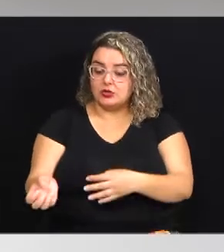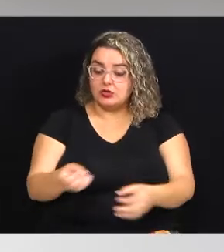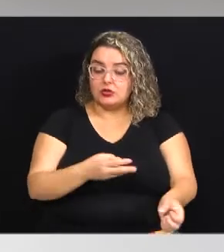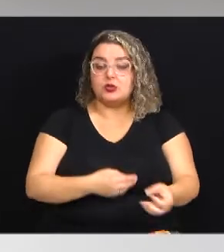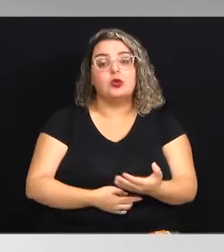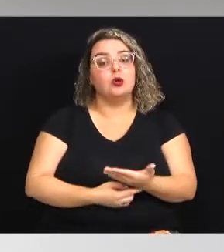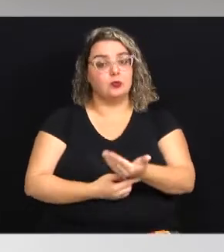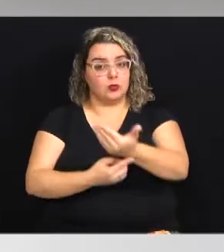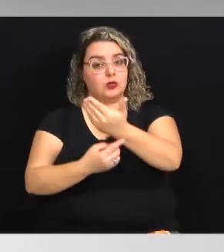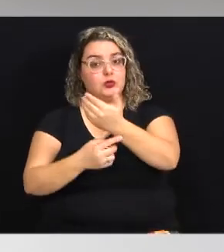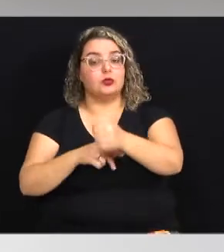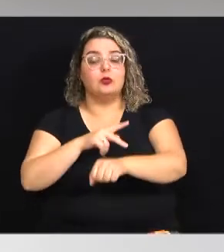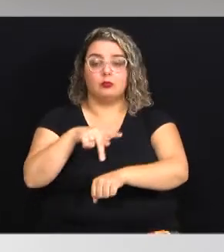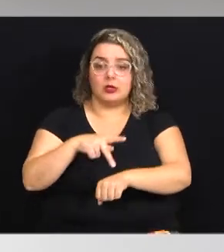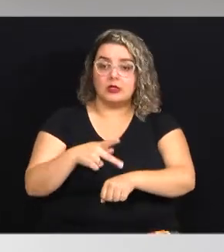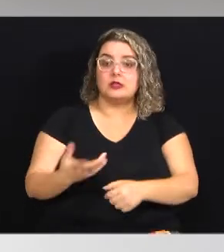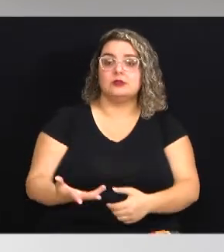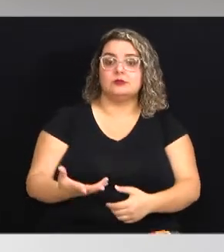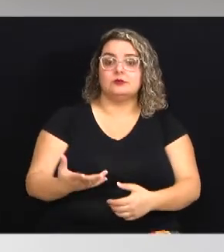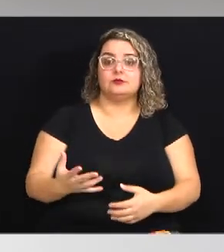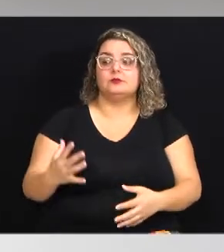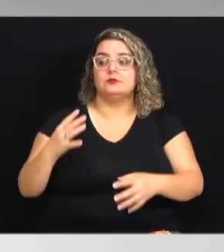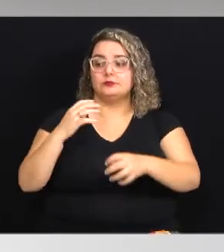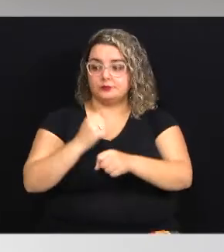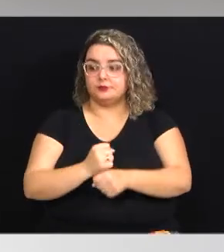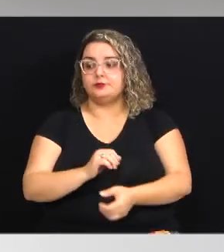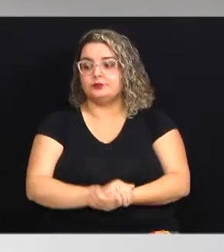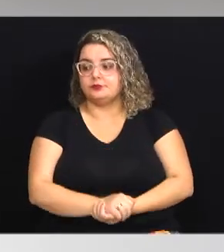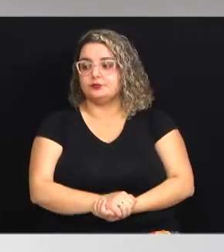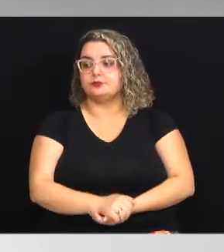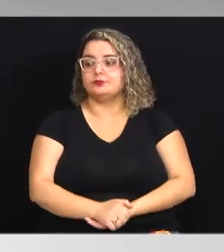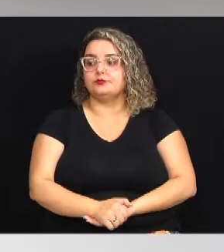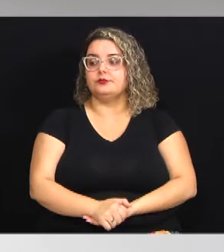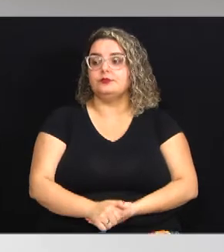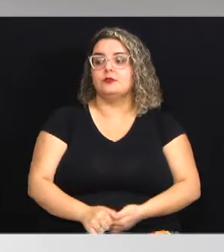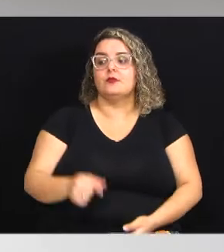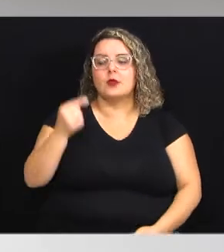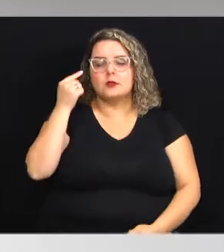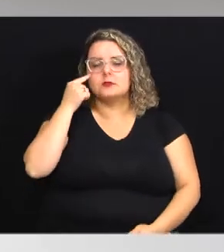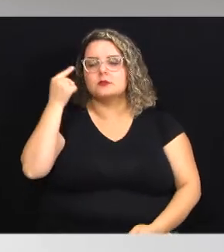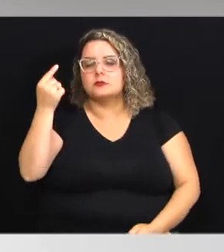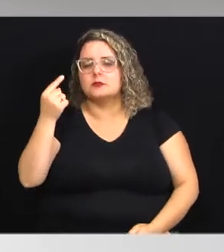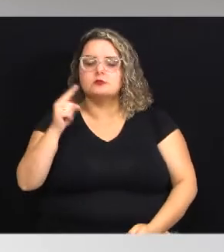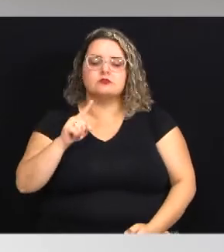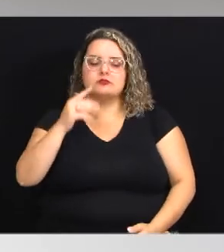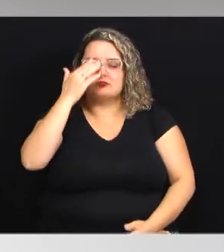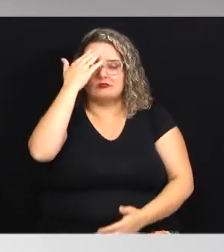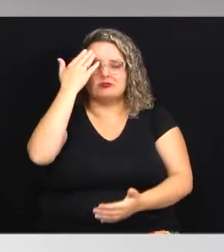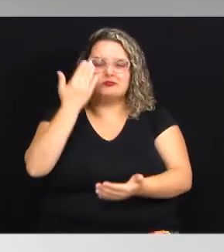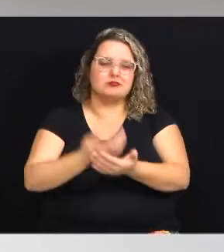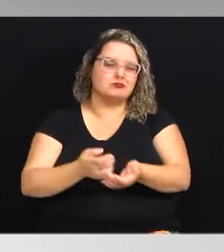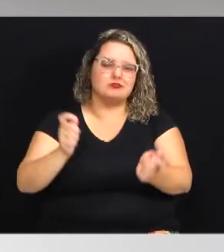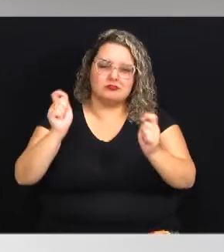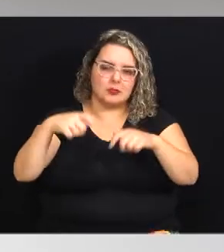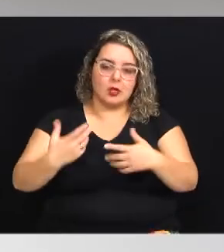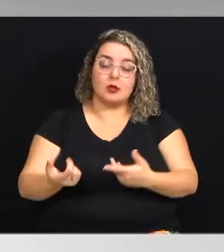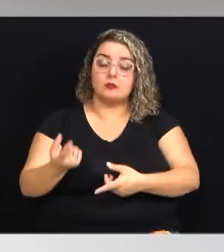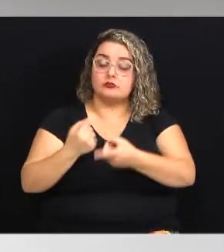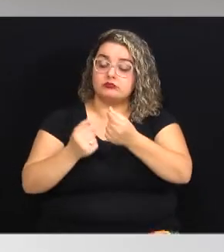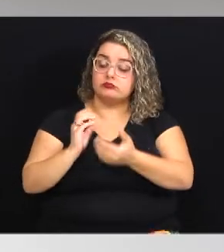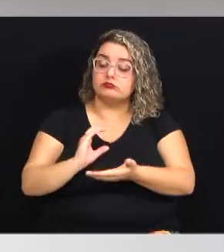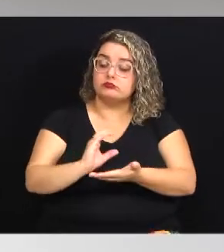tecnologia do país, a Gramado Summit. De uma ideia embrionária desacreditada por potenciais investidores,